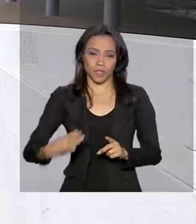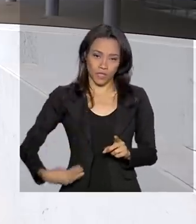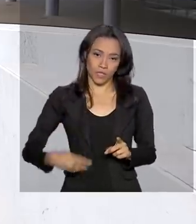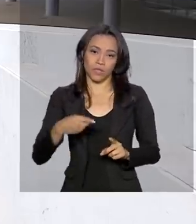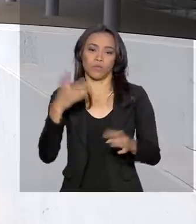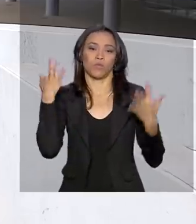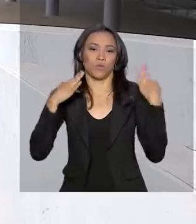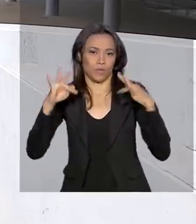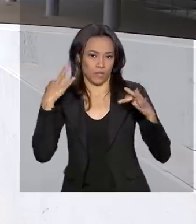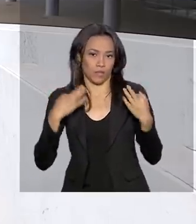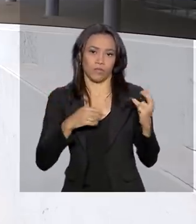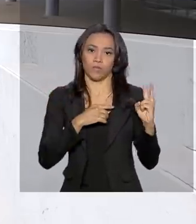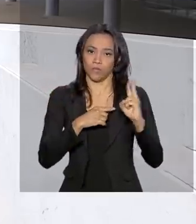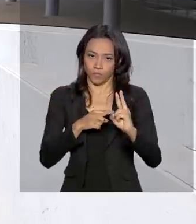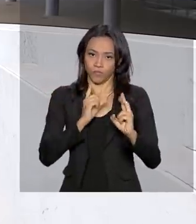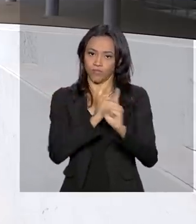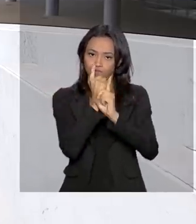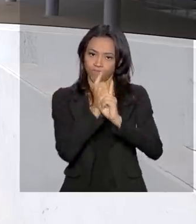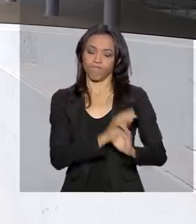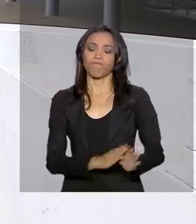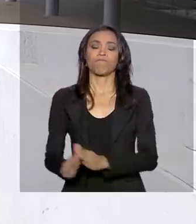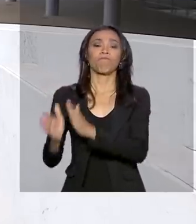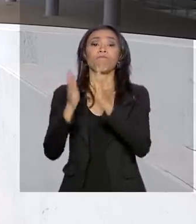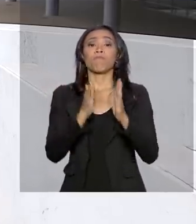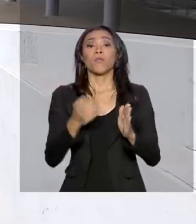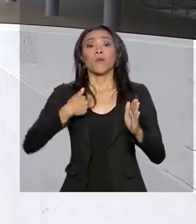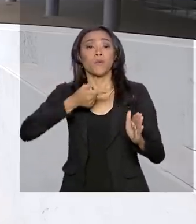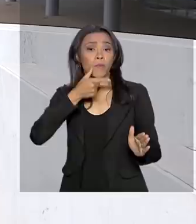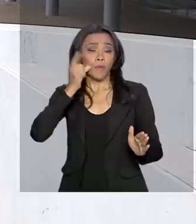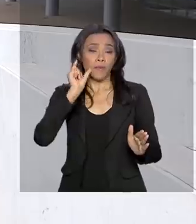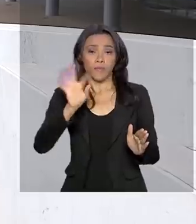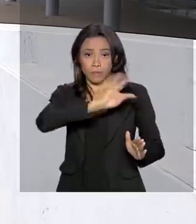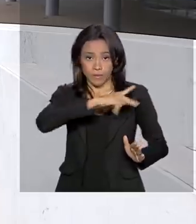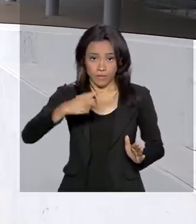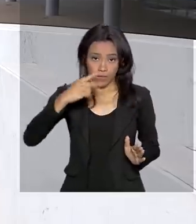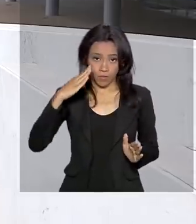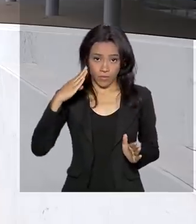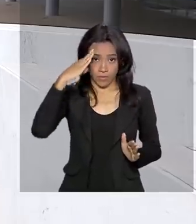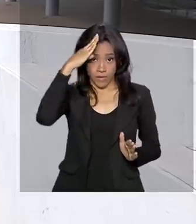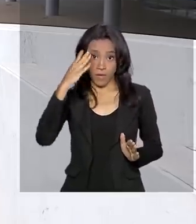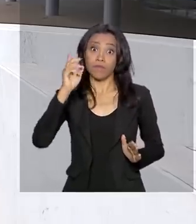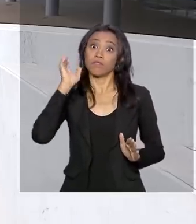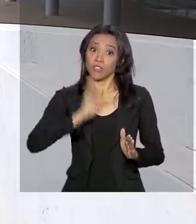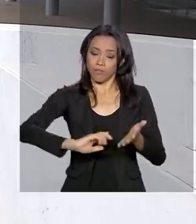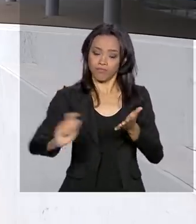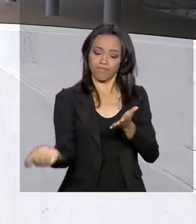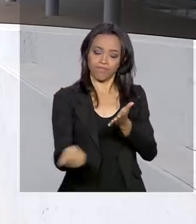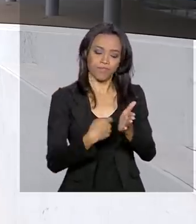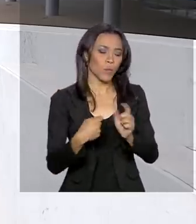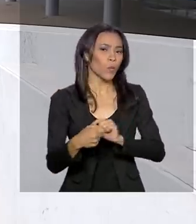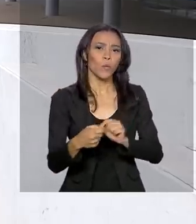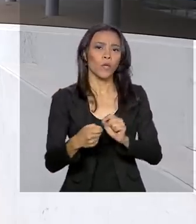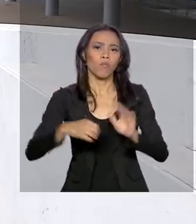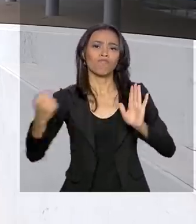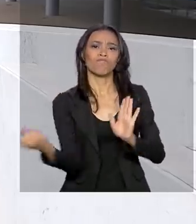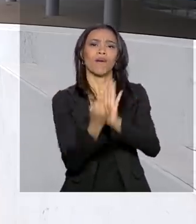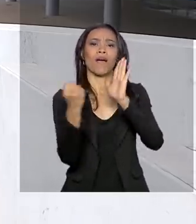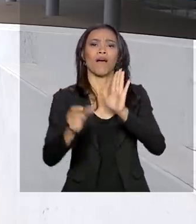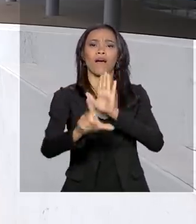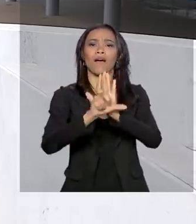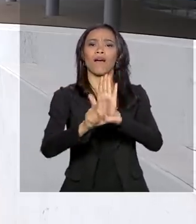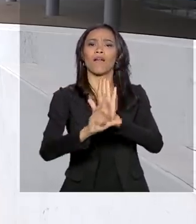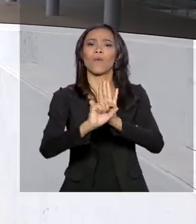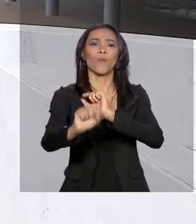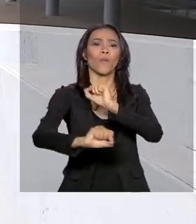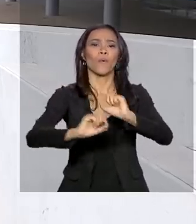de Turismo. E ontem, o presidente Jair Bolsonaro sancionou o marco legal das telecomunicações, que vai